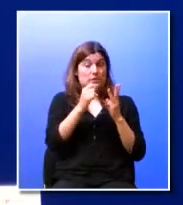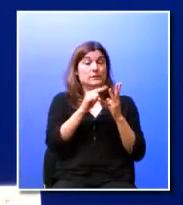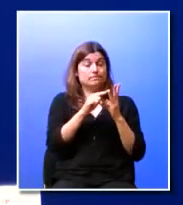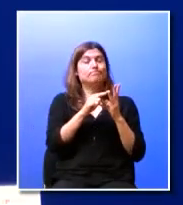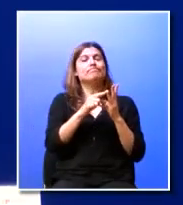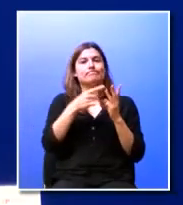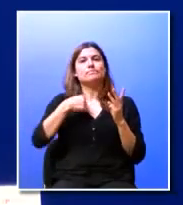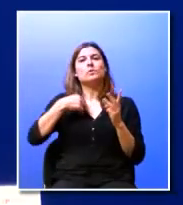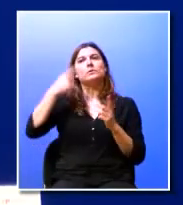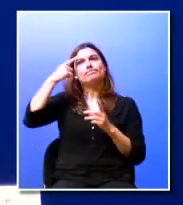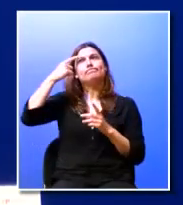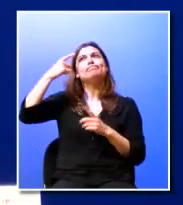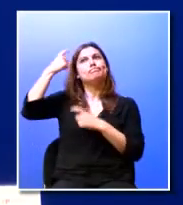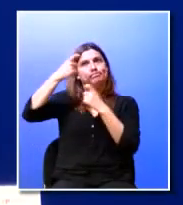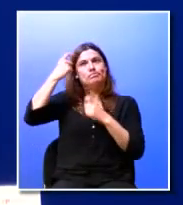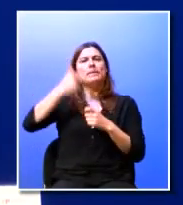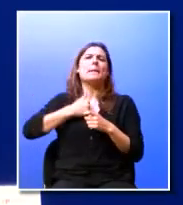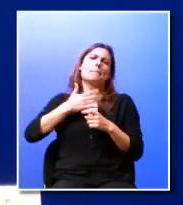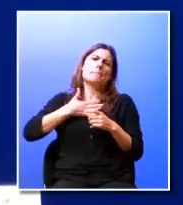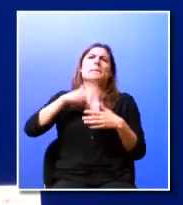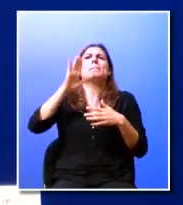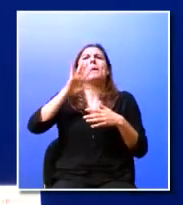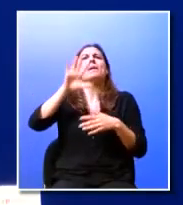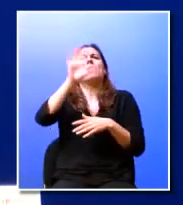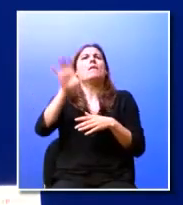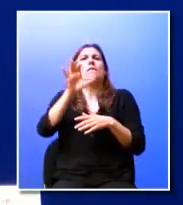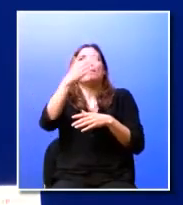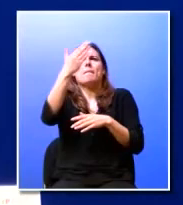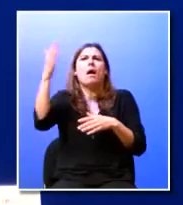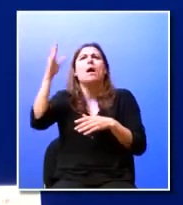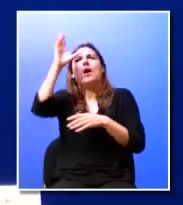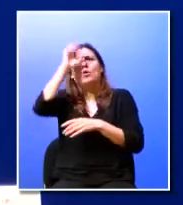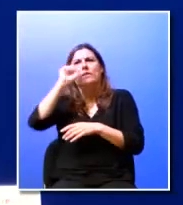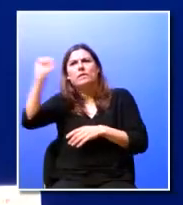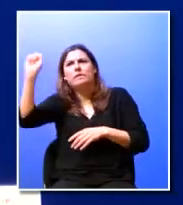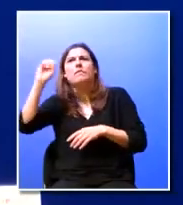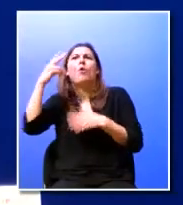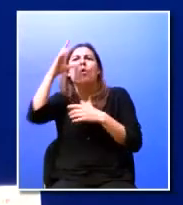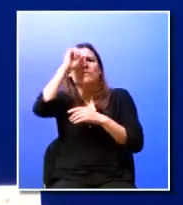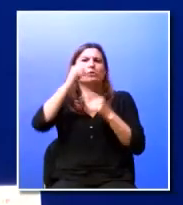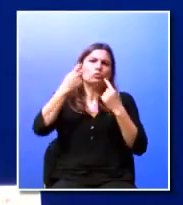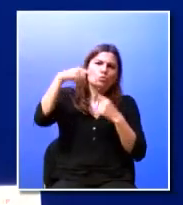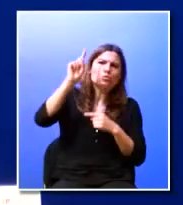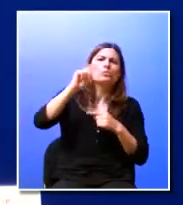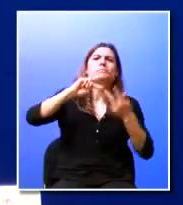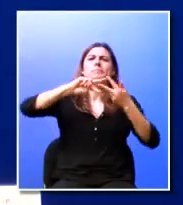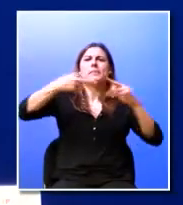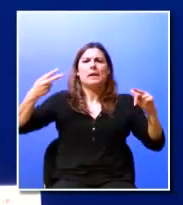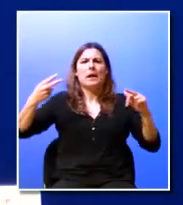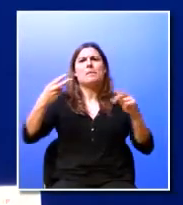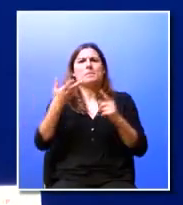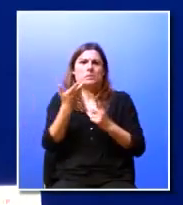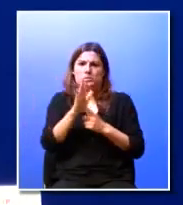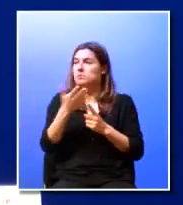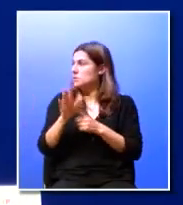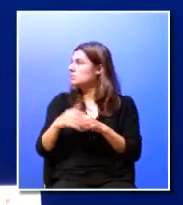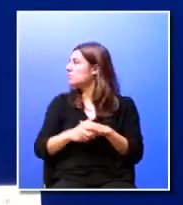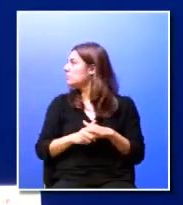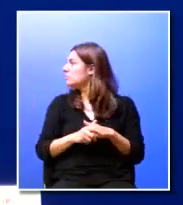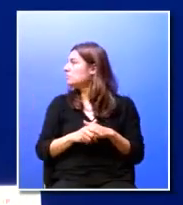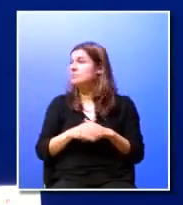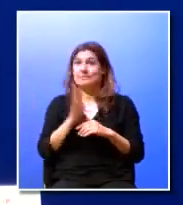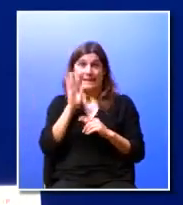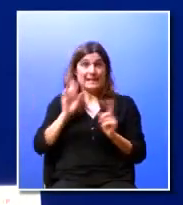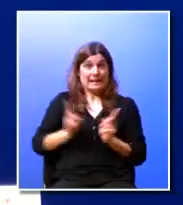também não só em empresas mas como todo tipo de organizações organizações não governamentais câmaras municipais mais breve muito bem